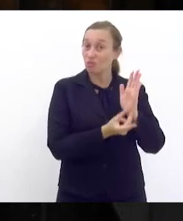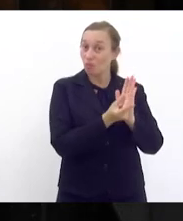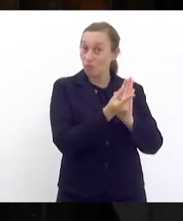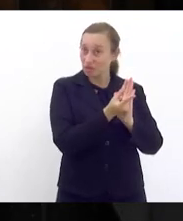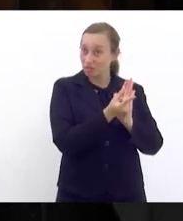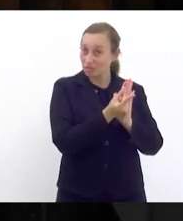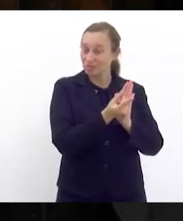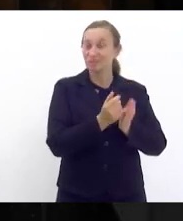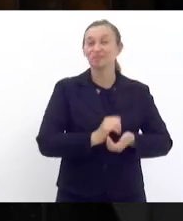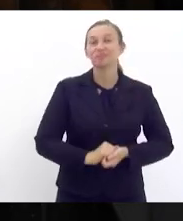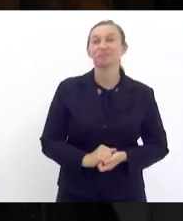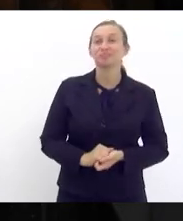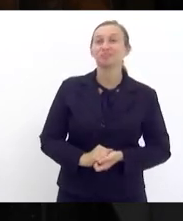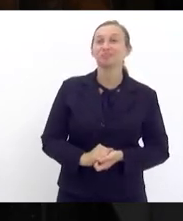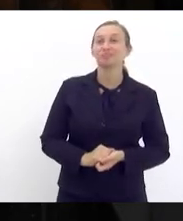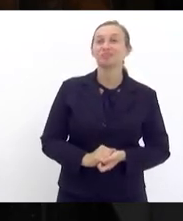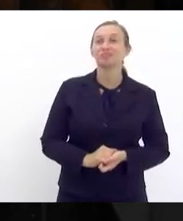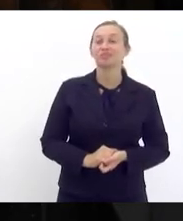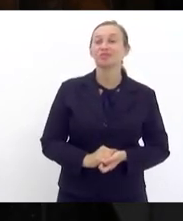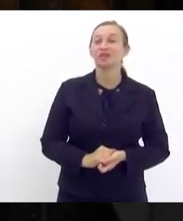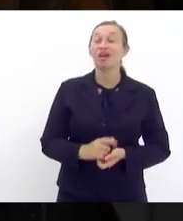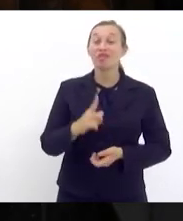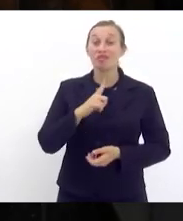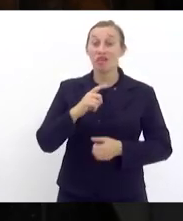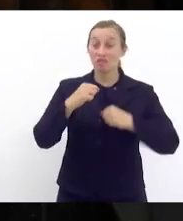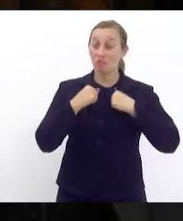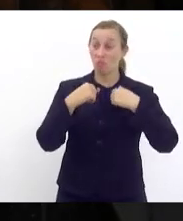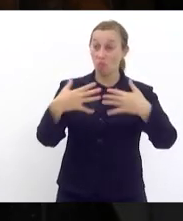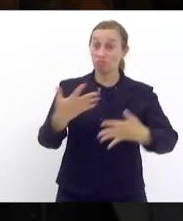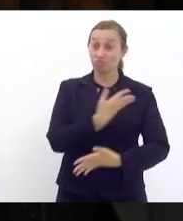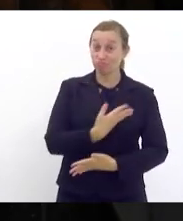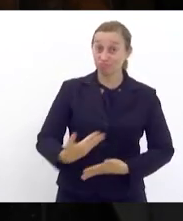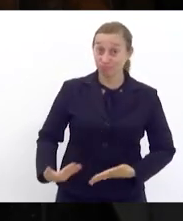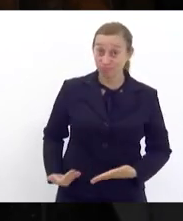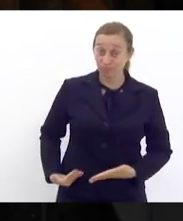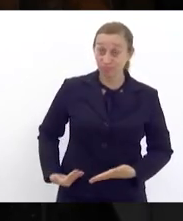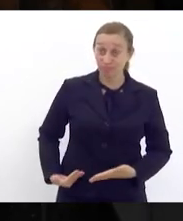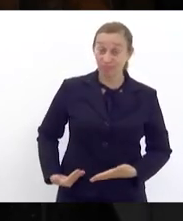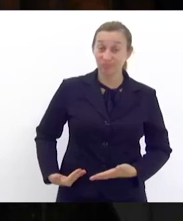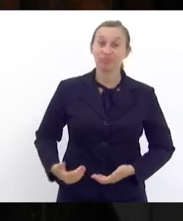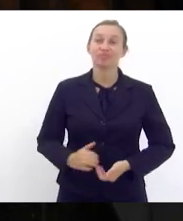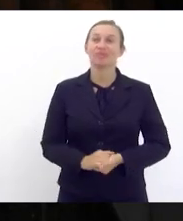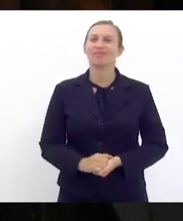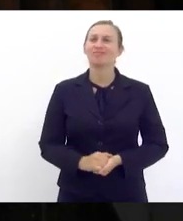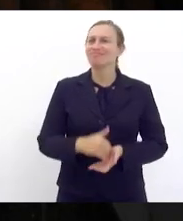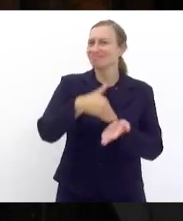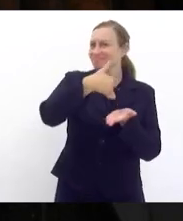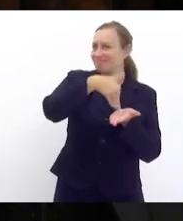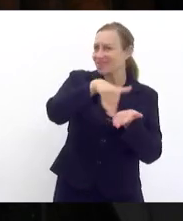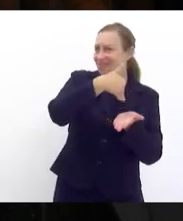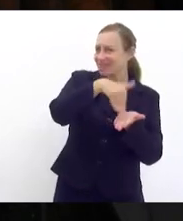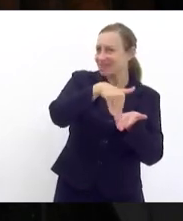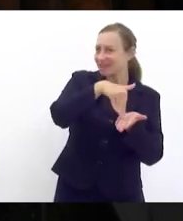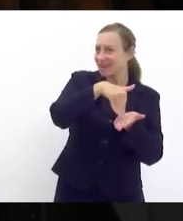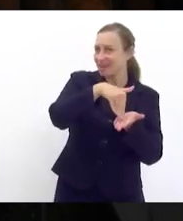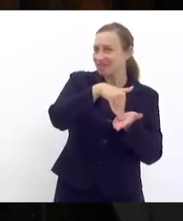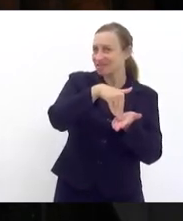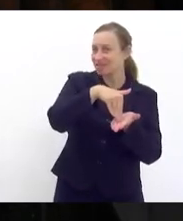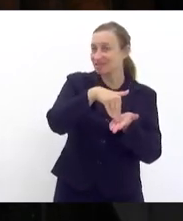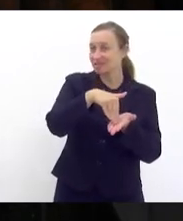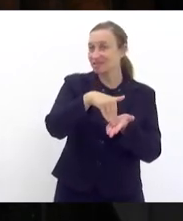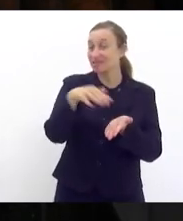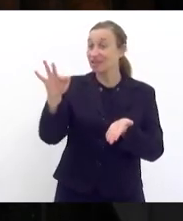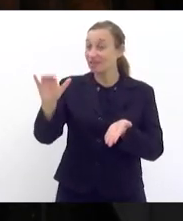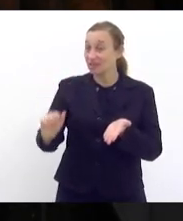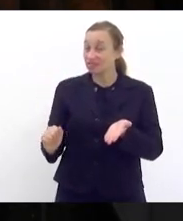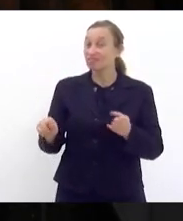promoveu audiência pública para que os secretários de Fazenda